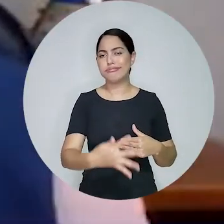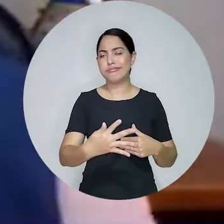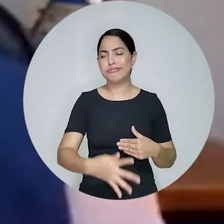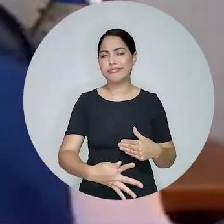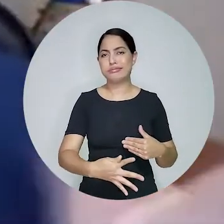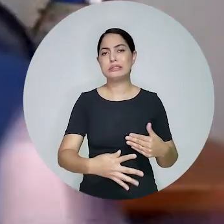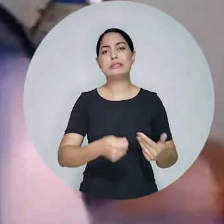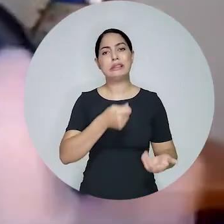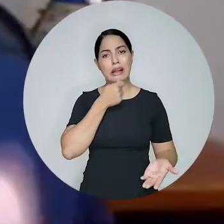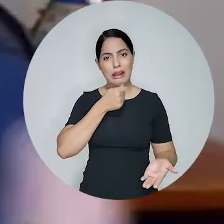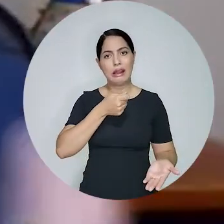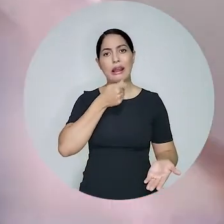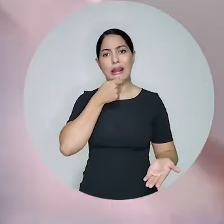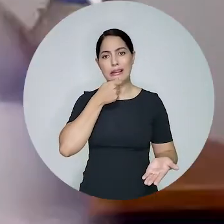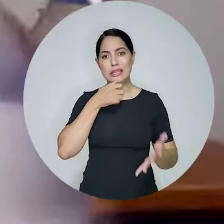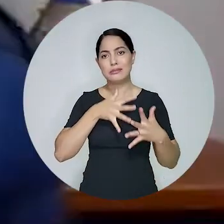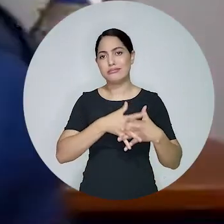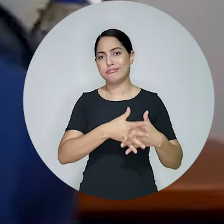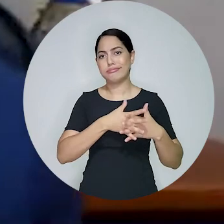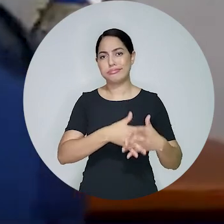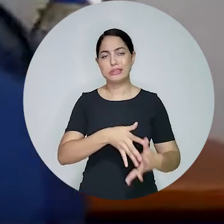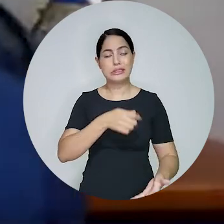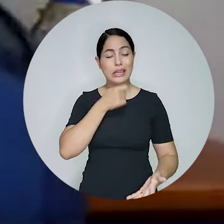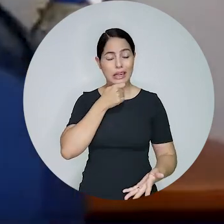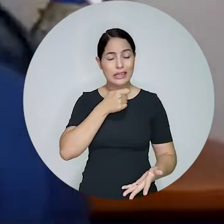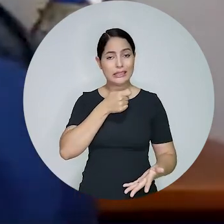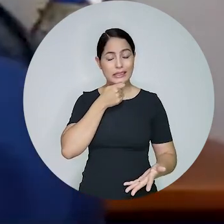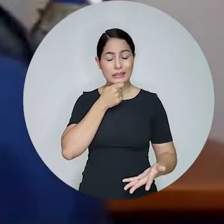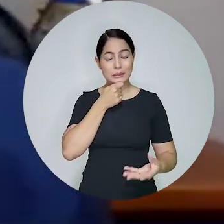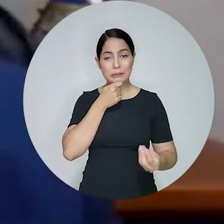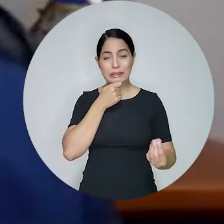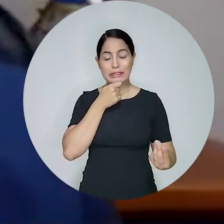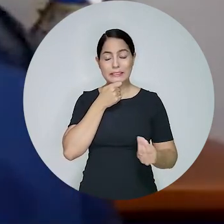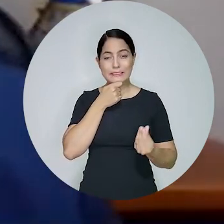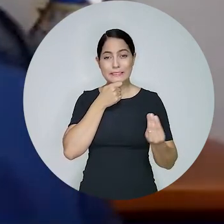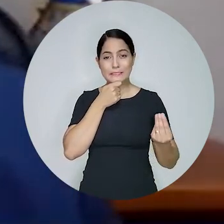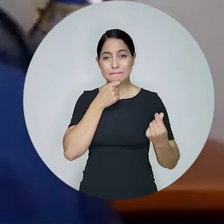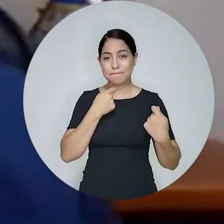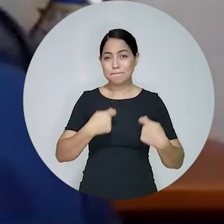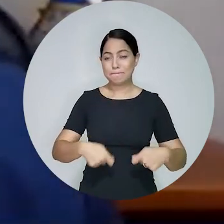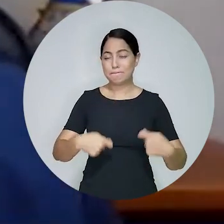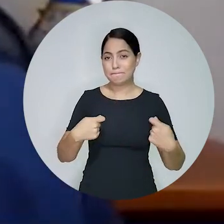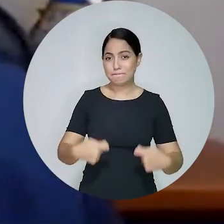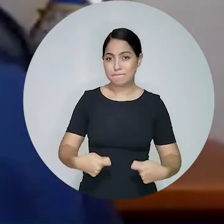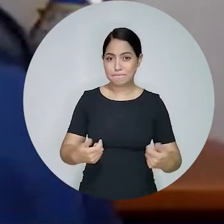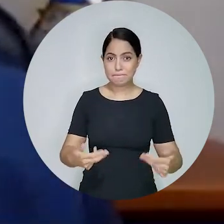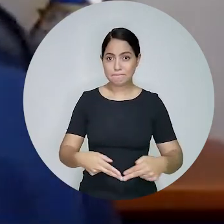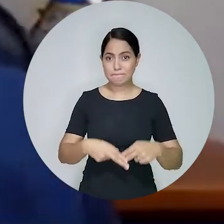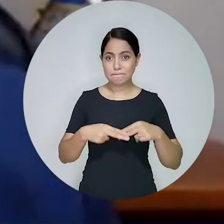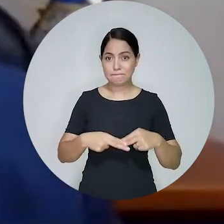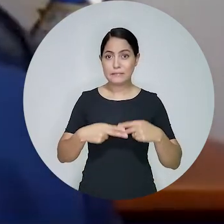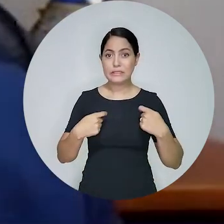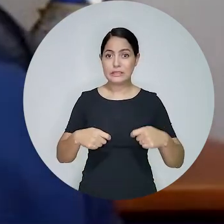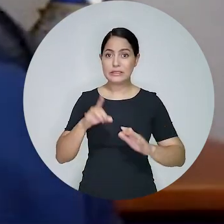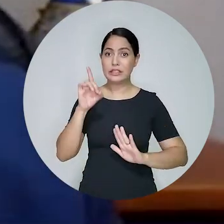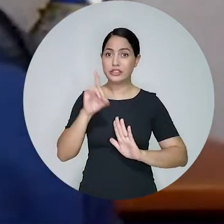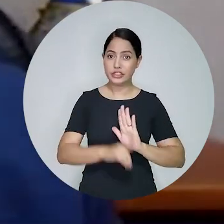tecnologia, que tornou o processo ainda mais doloroso, ainda mais complexo, ainda mais